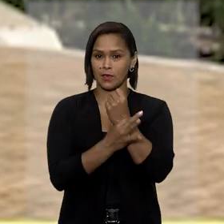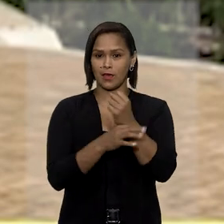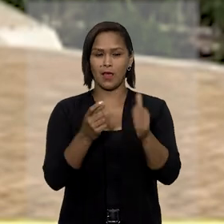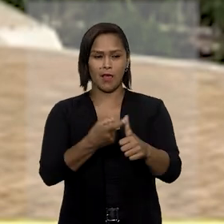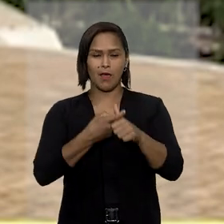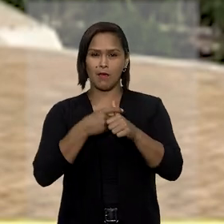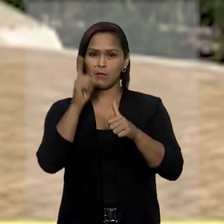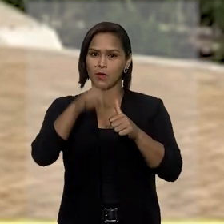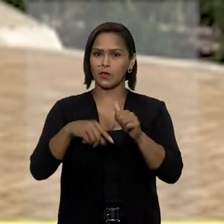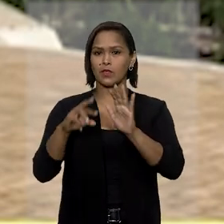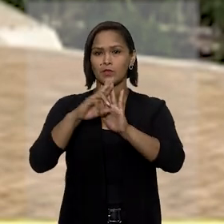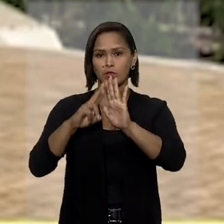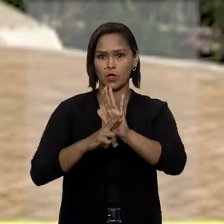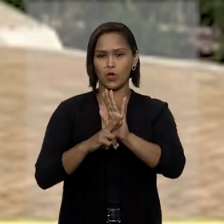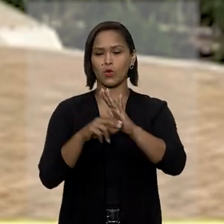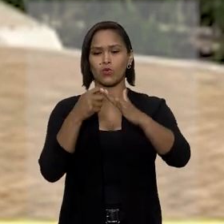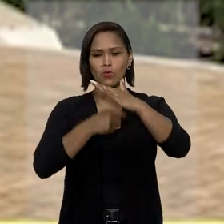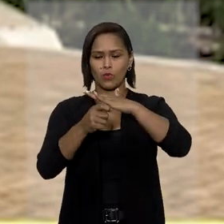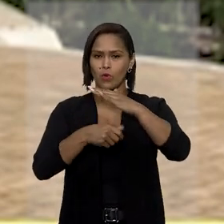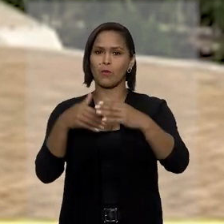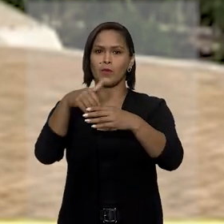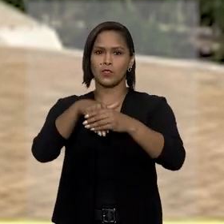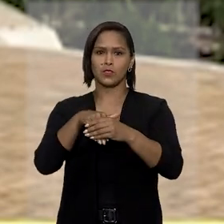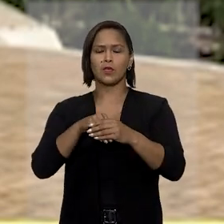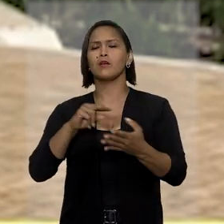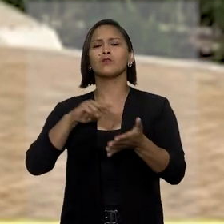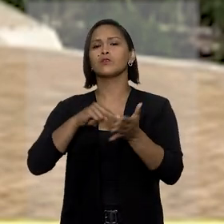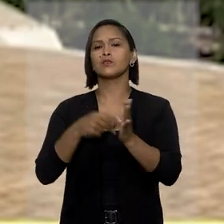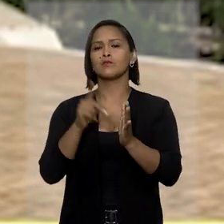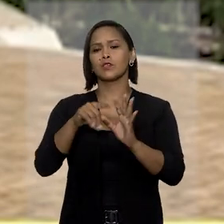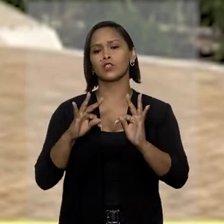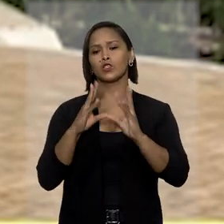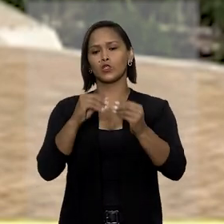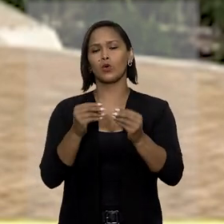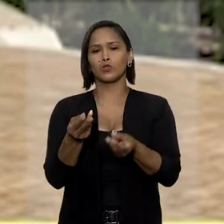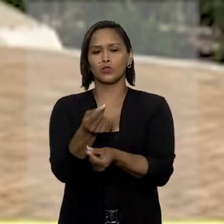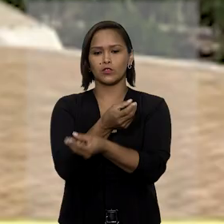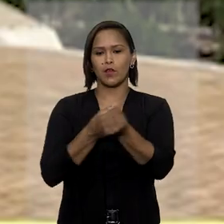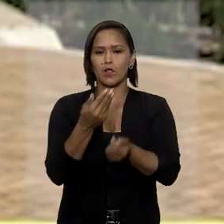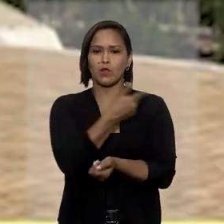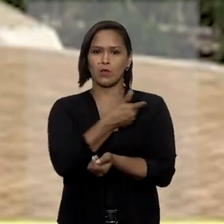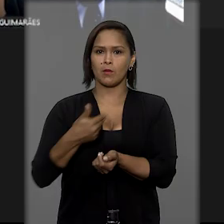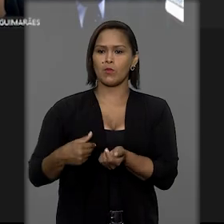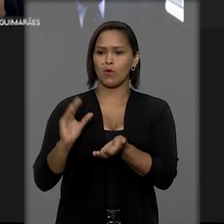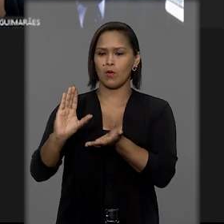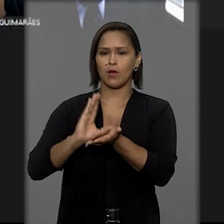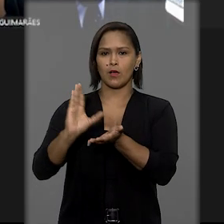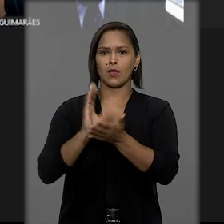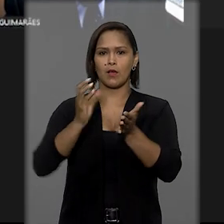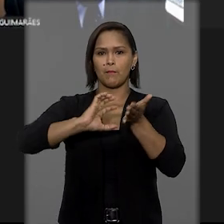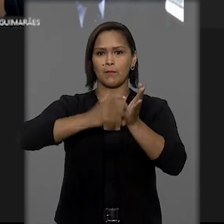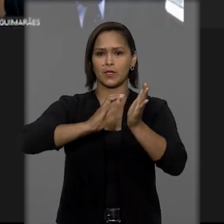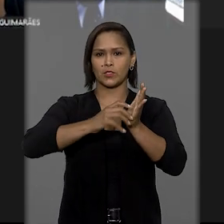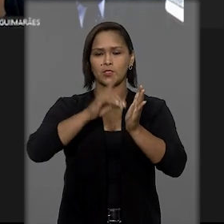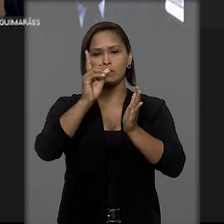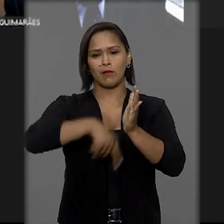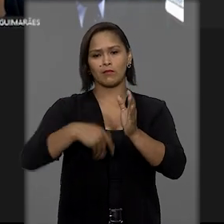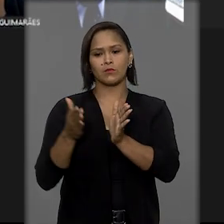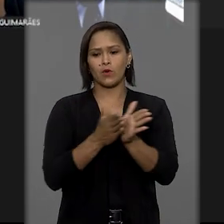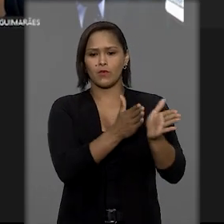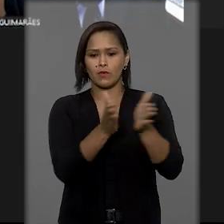a empenhorabilidade dos recursos do fundo partidário, ou seja, todas as verbas públicas integrantes de fundos partidários